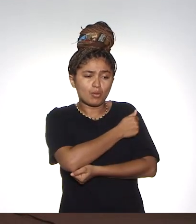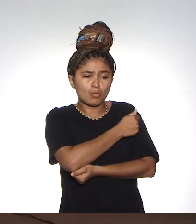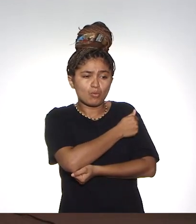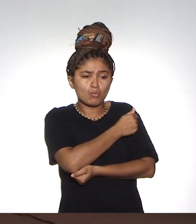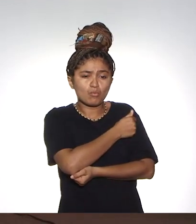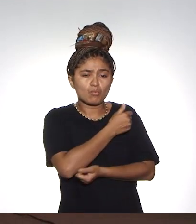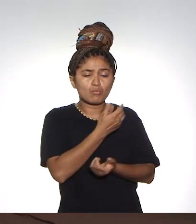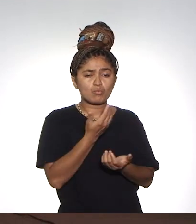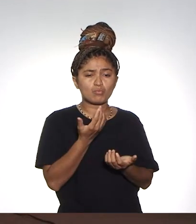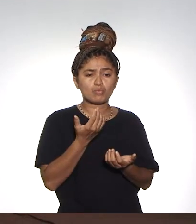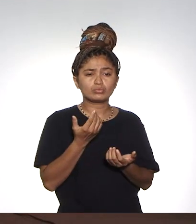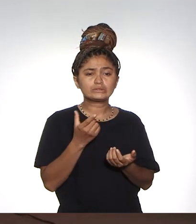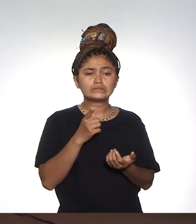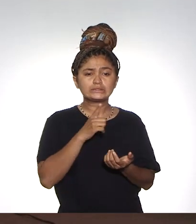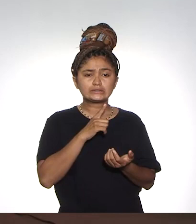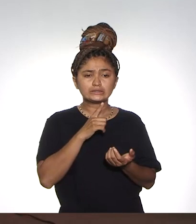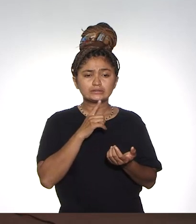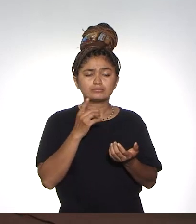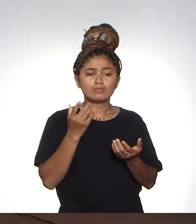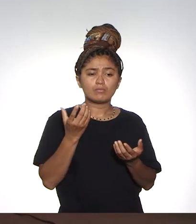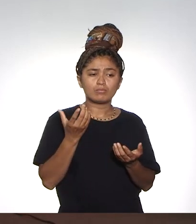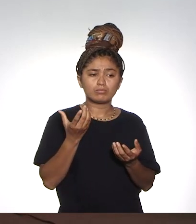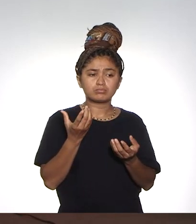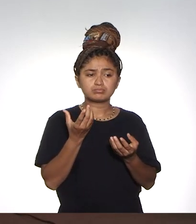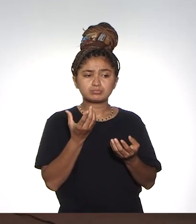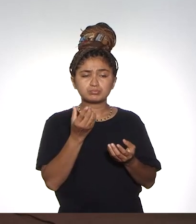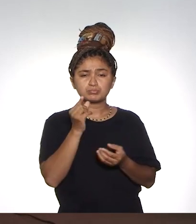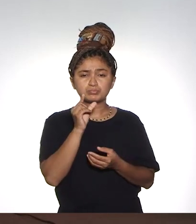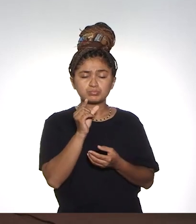aos alunos que têm vulnerabilidade social